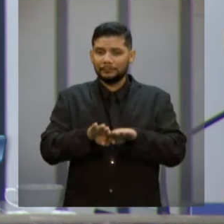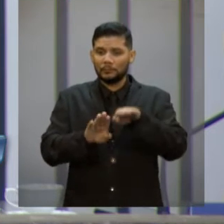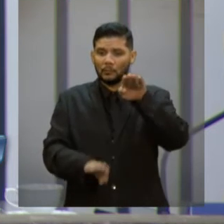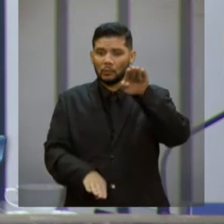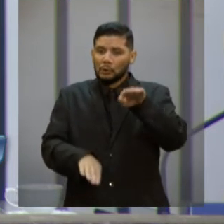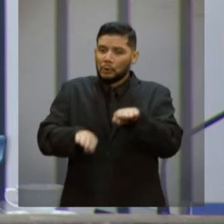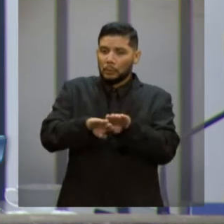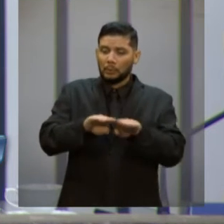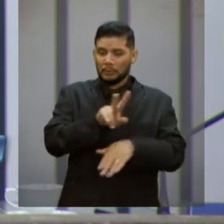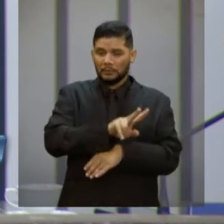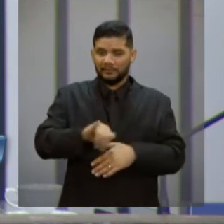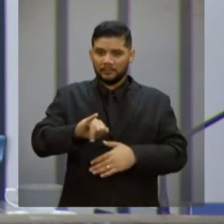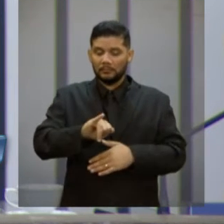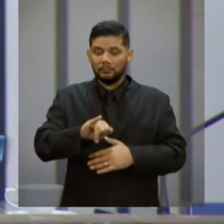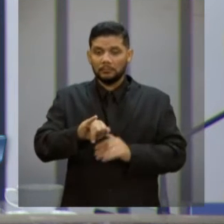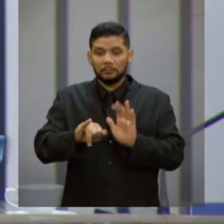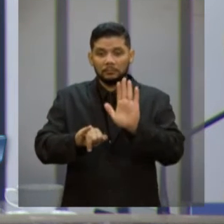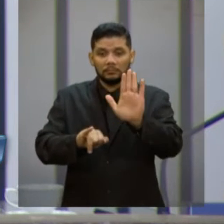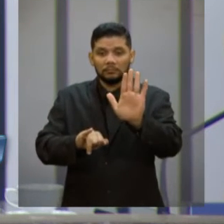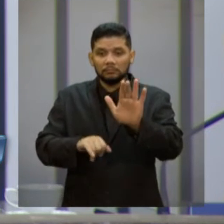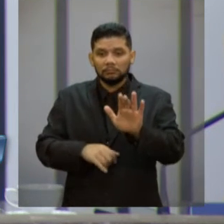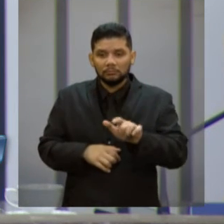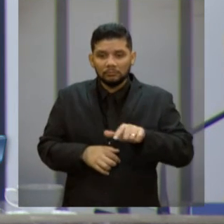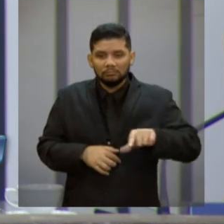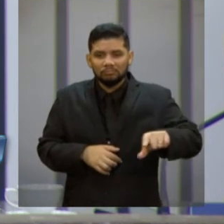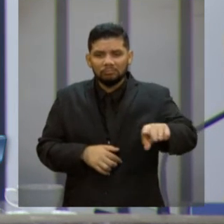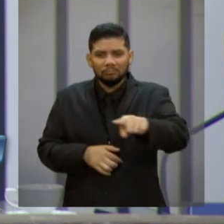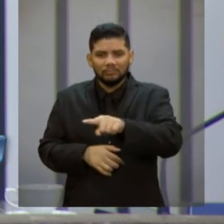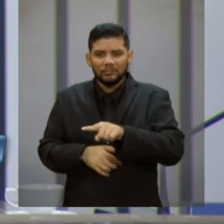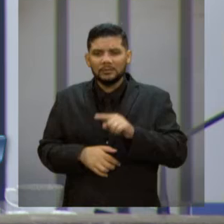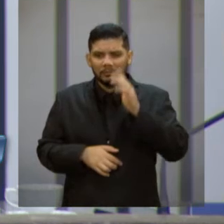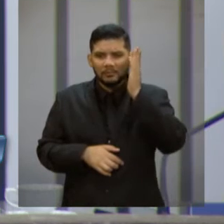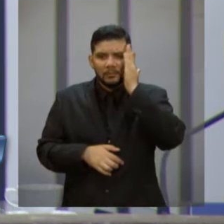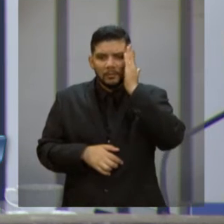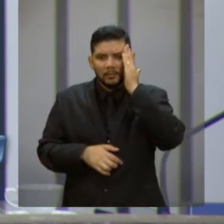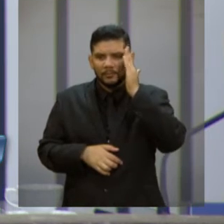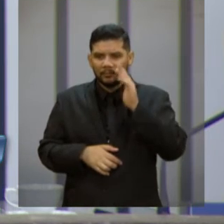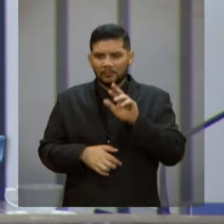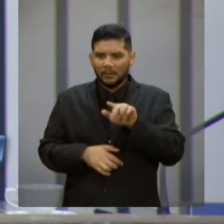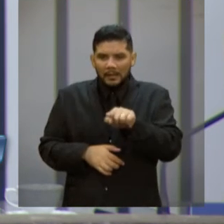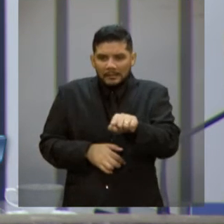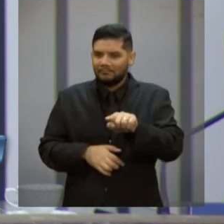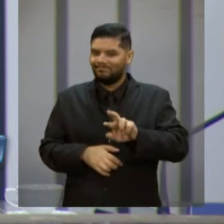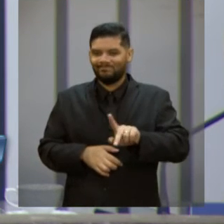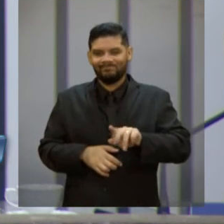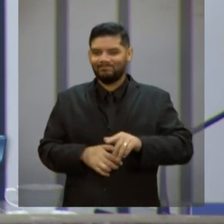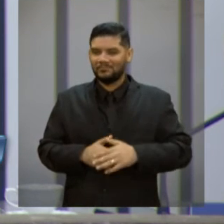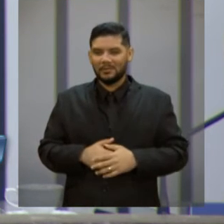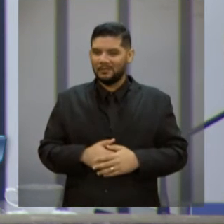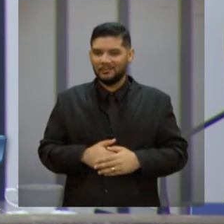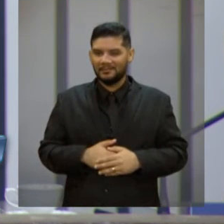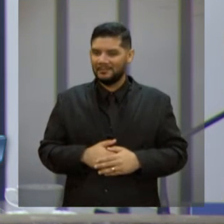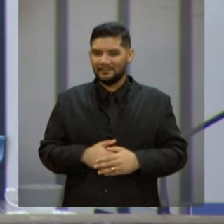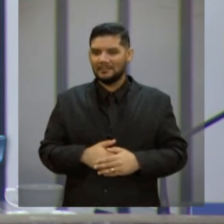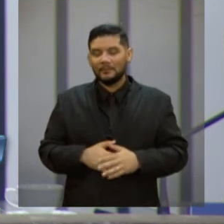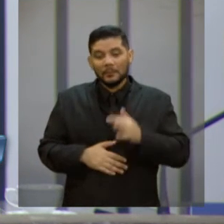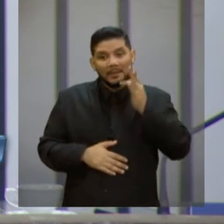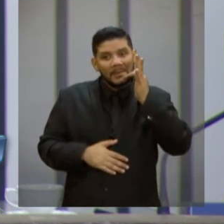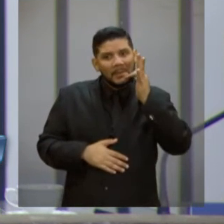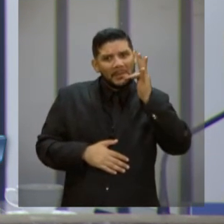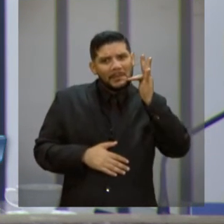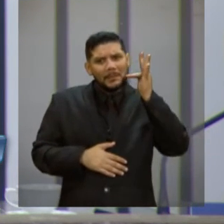E nós sabemos que isso não é verdade. Poderíamos pensar nisso até no futuro, onde as pessoas tenham melhor uma